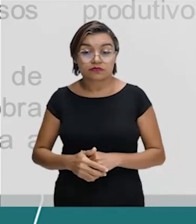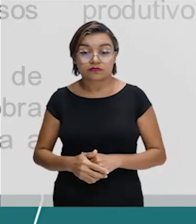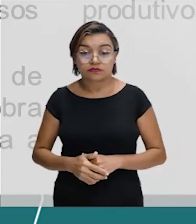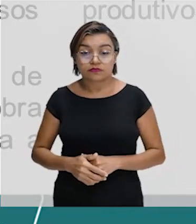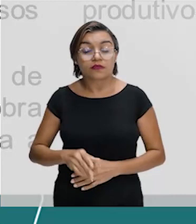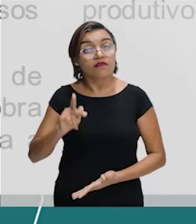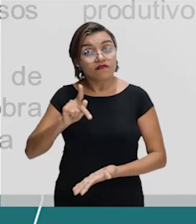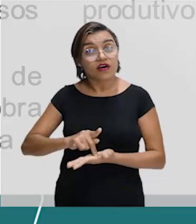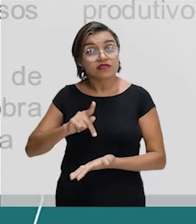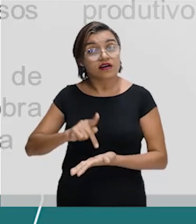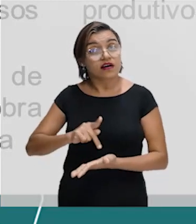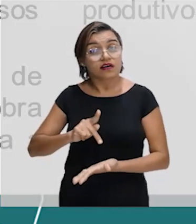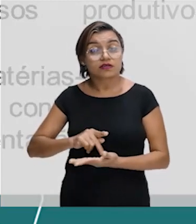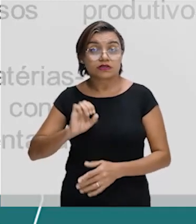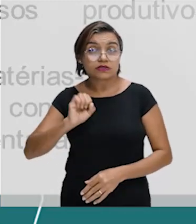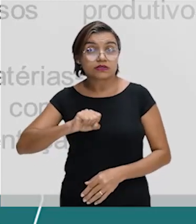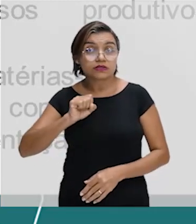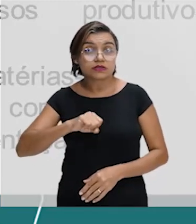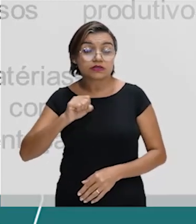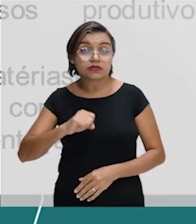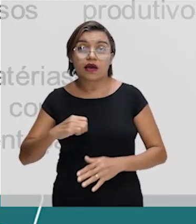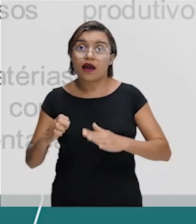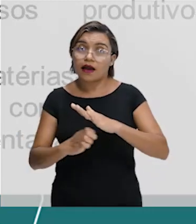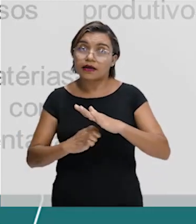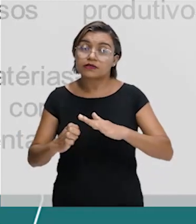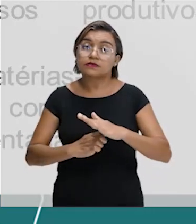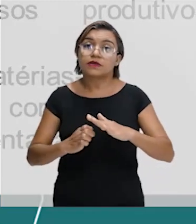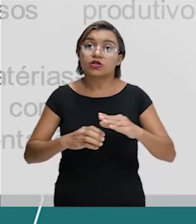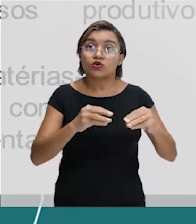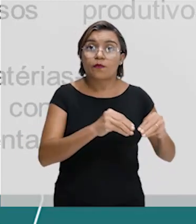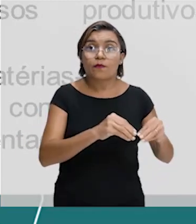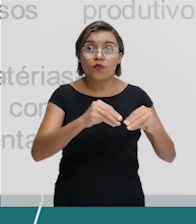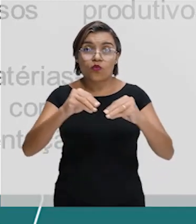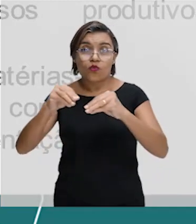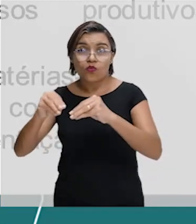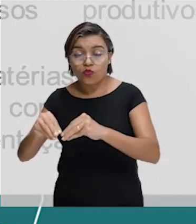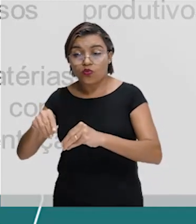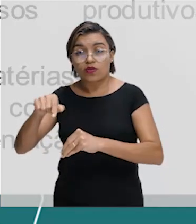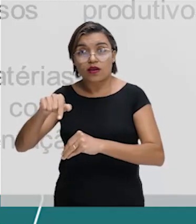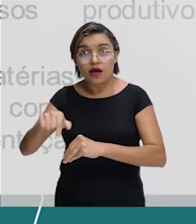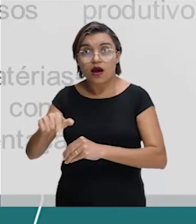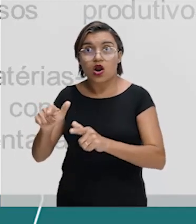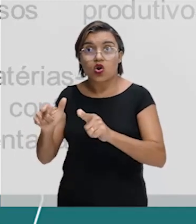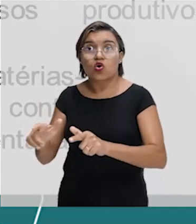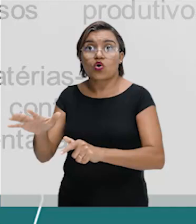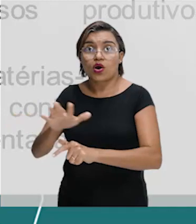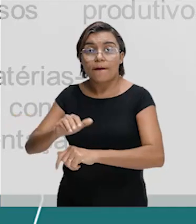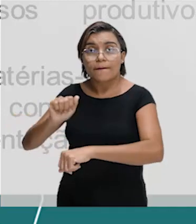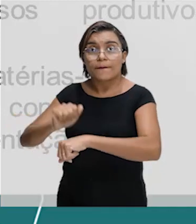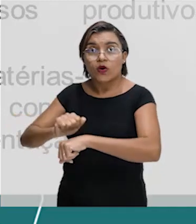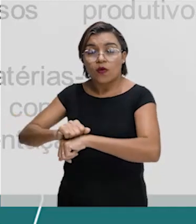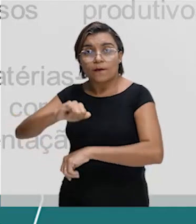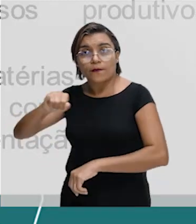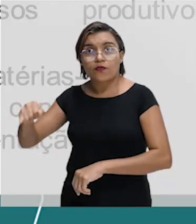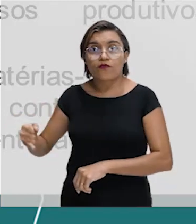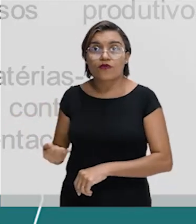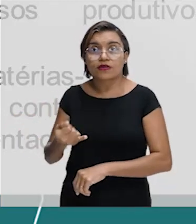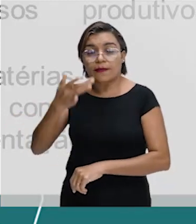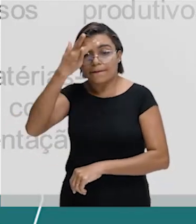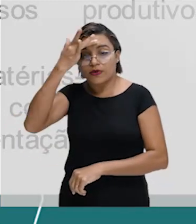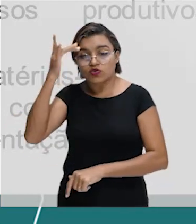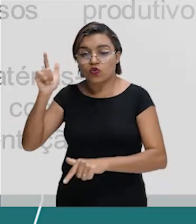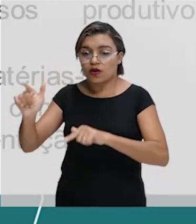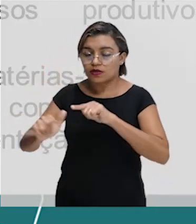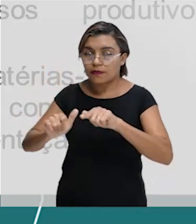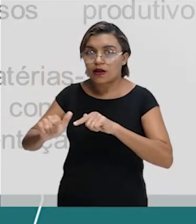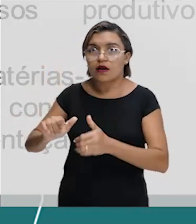correto, né, galera? Muitas empresas se deslocam para localidades mais fábricas, justamente para aproveitar a mão de obra mais barata, a